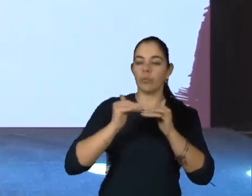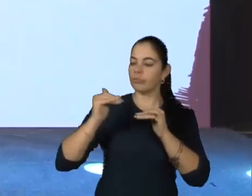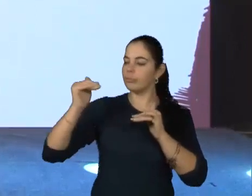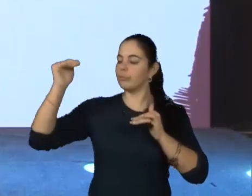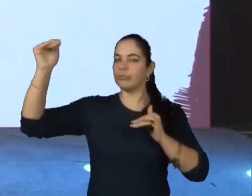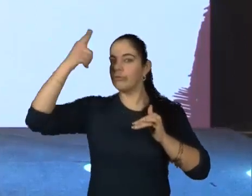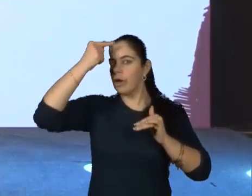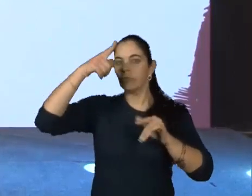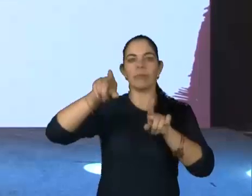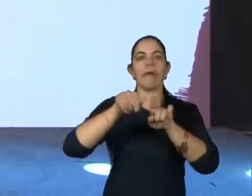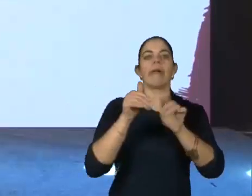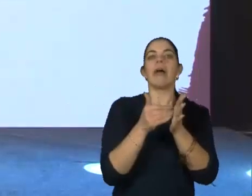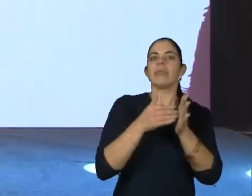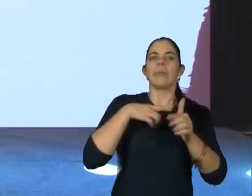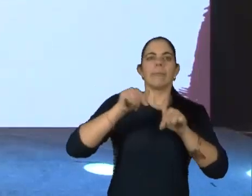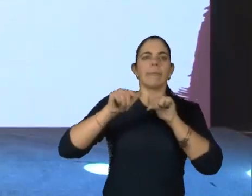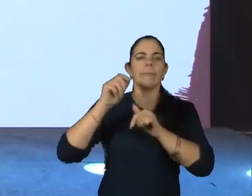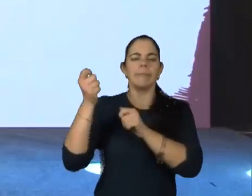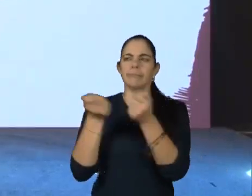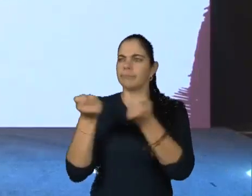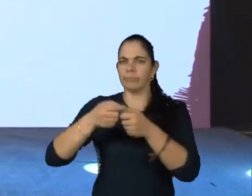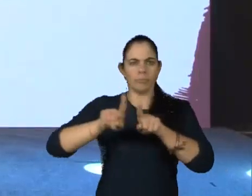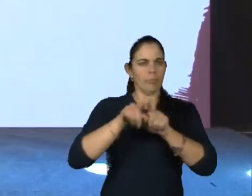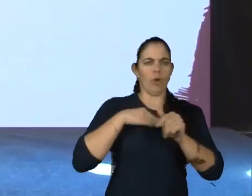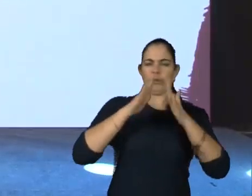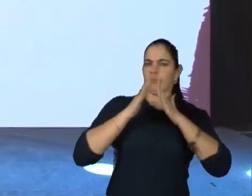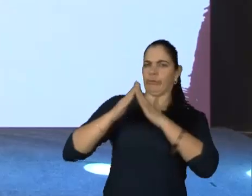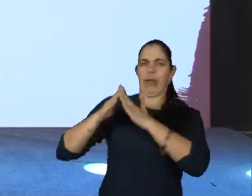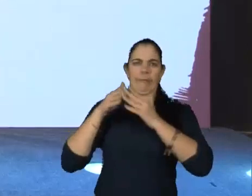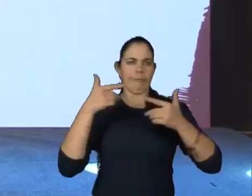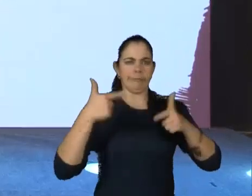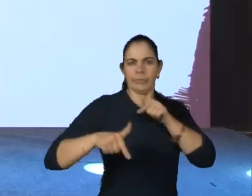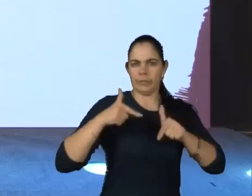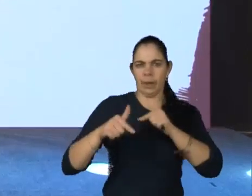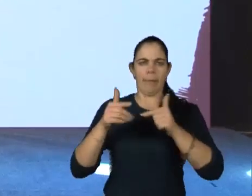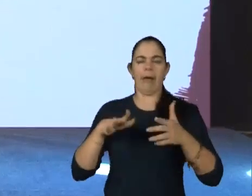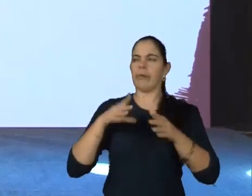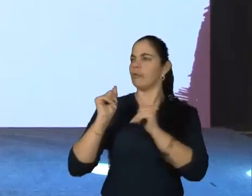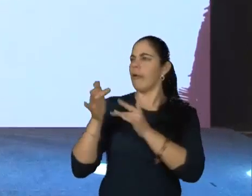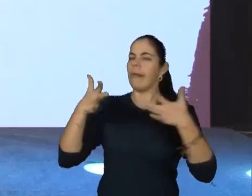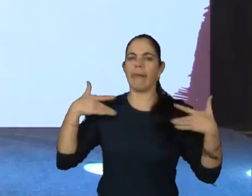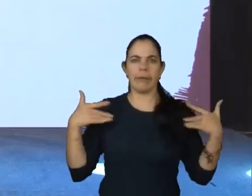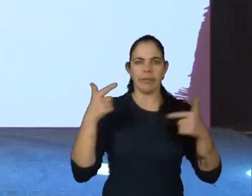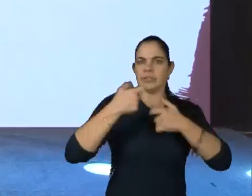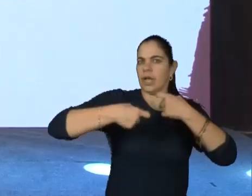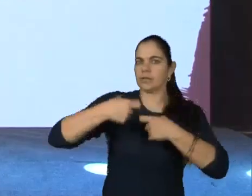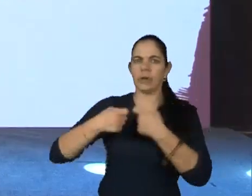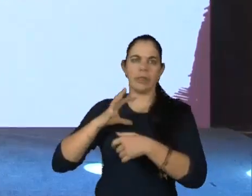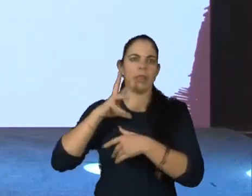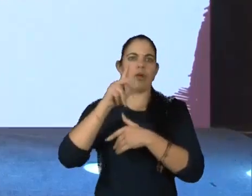ensino, transporte, trabalho, lazer, moradia, mobilidade, privacidade, sexualidade,